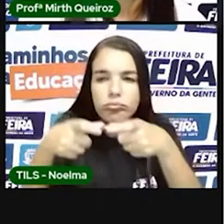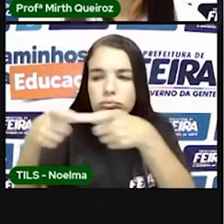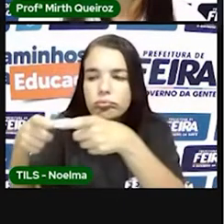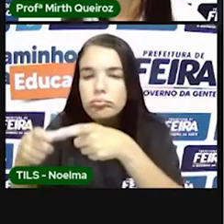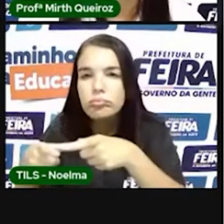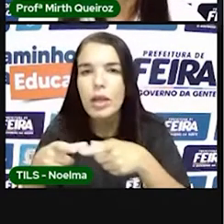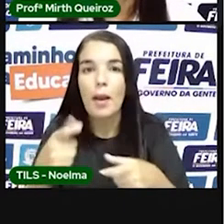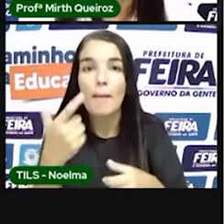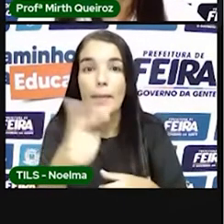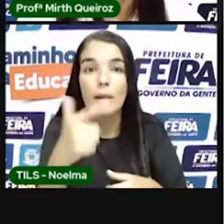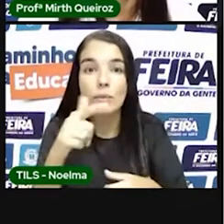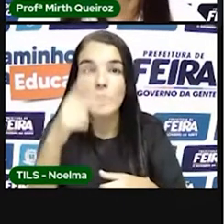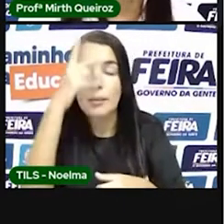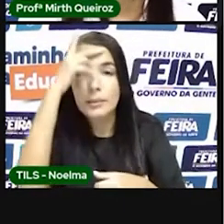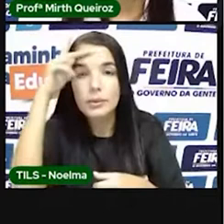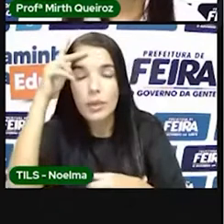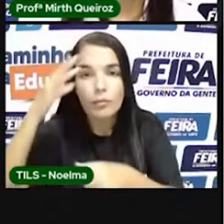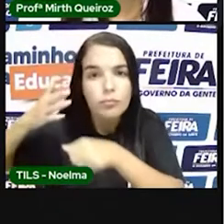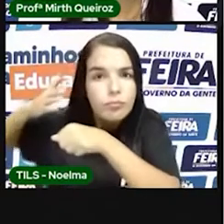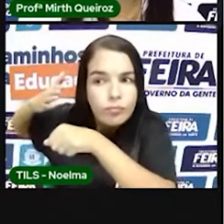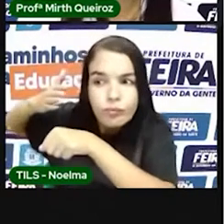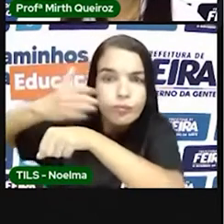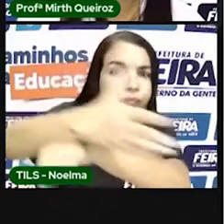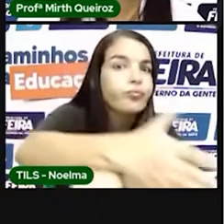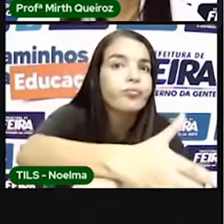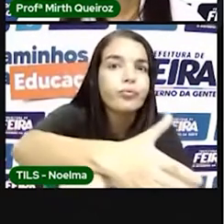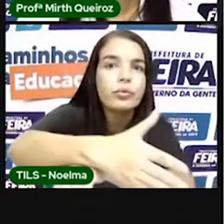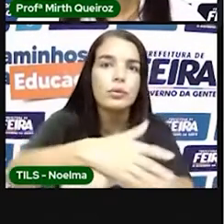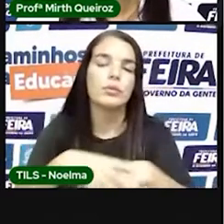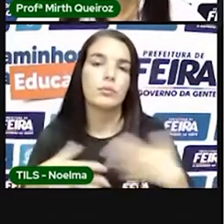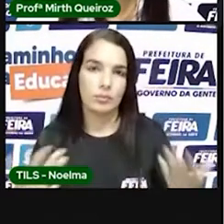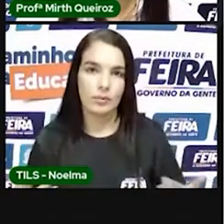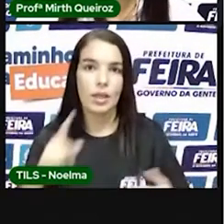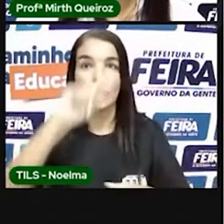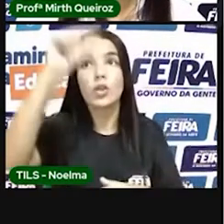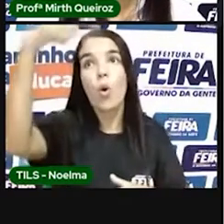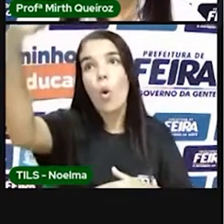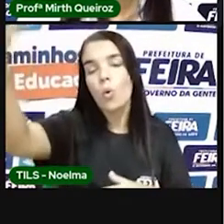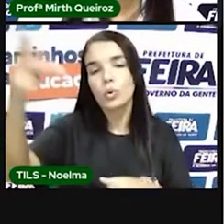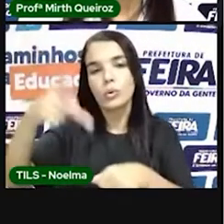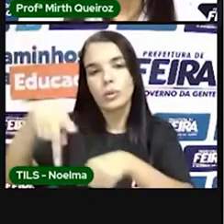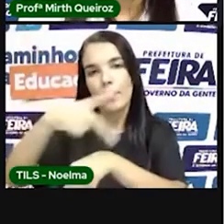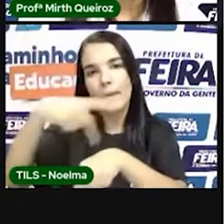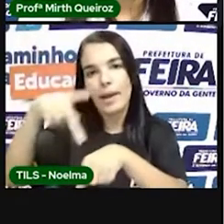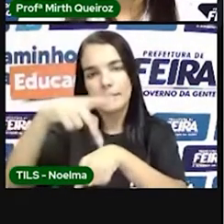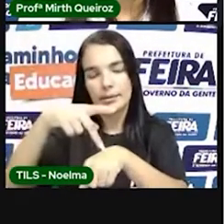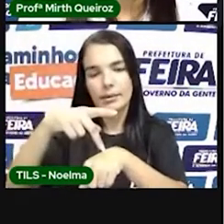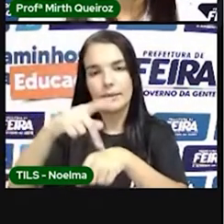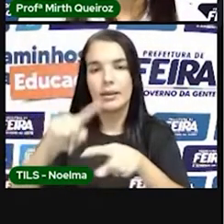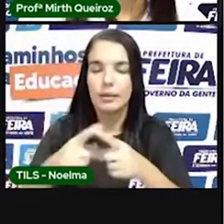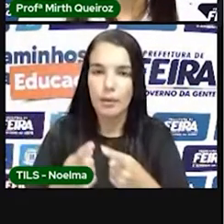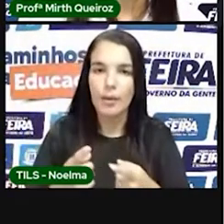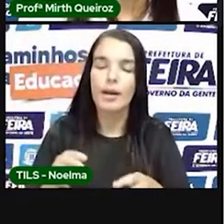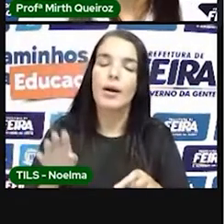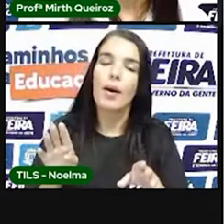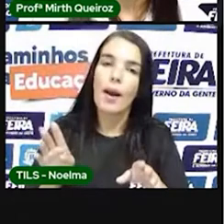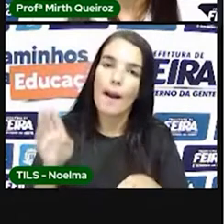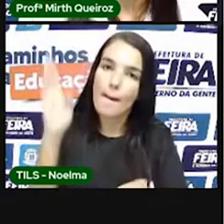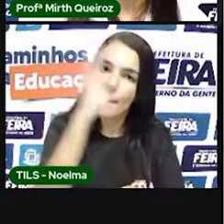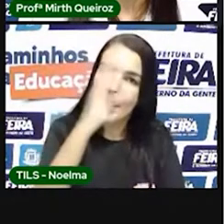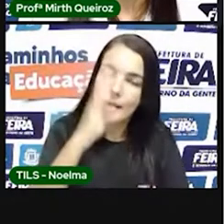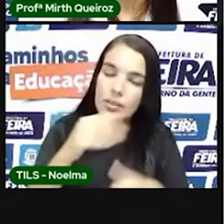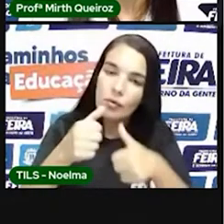a que cabia a eles, né? De invasões. E assim, o Brasil ficaria protegido, né?